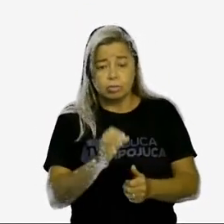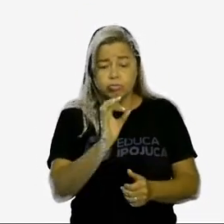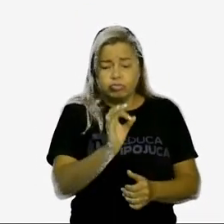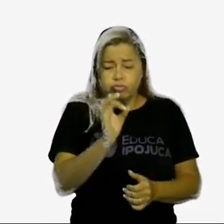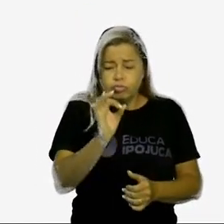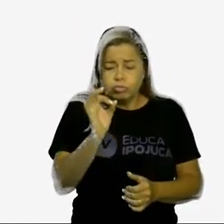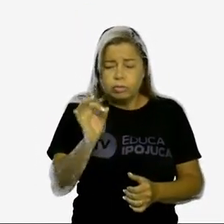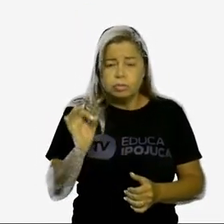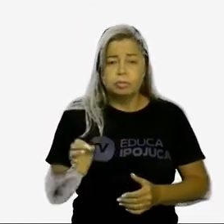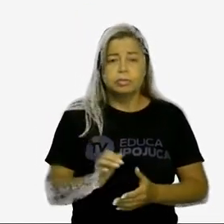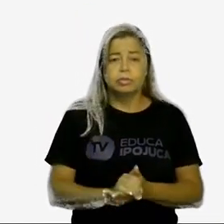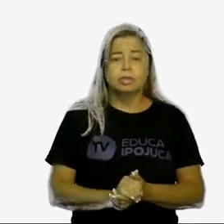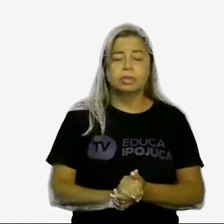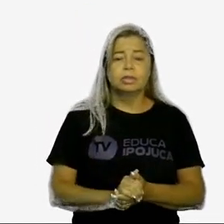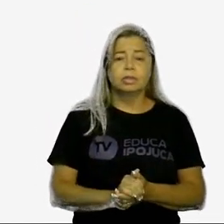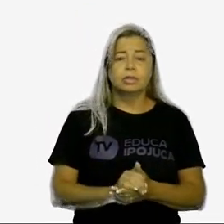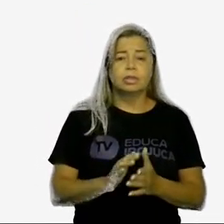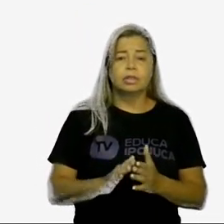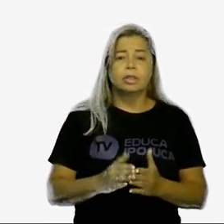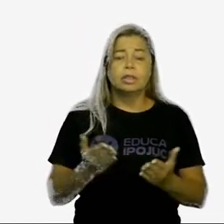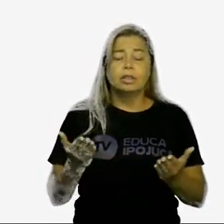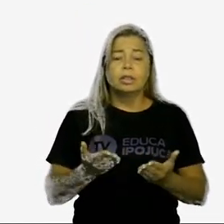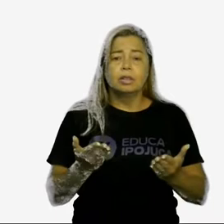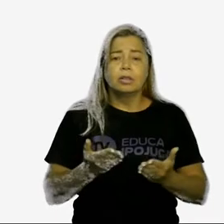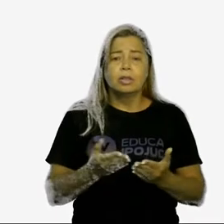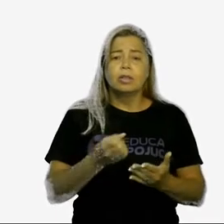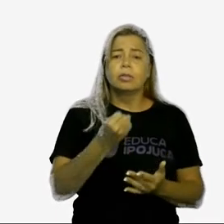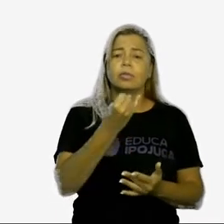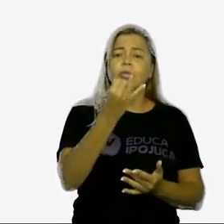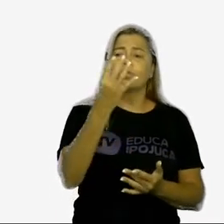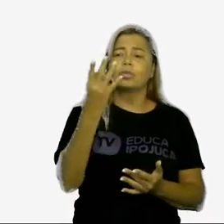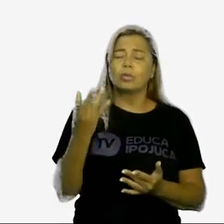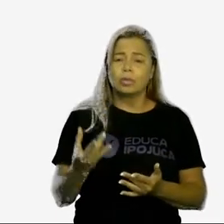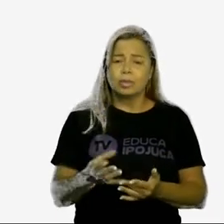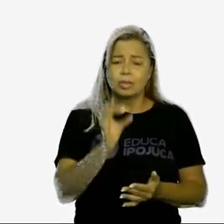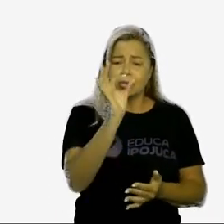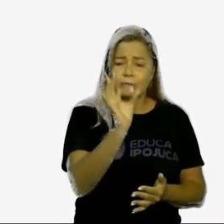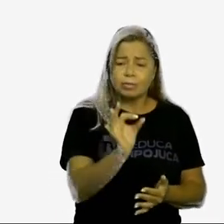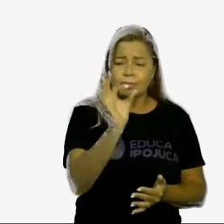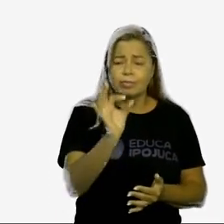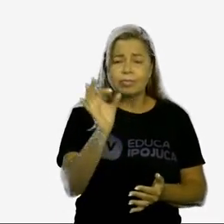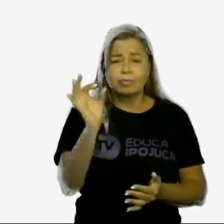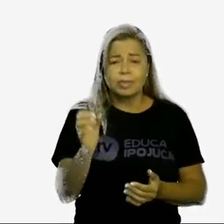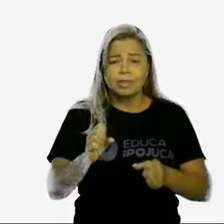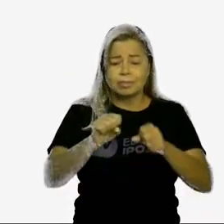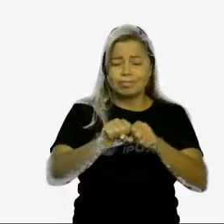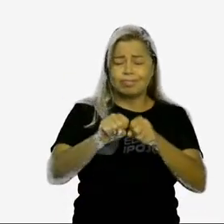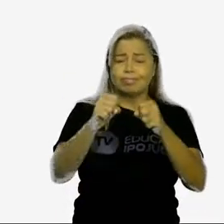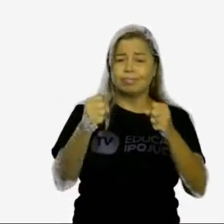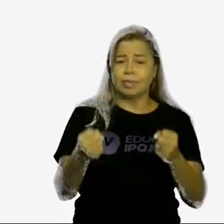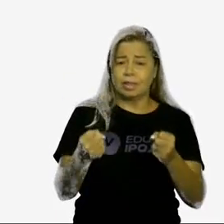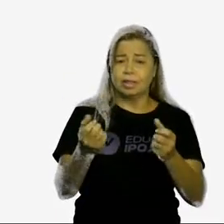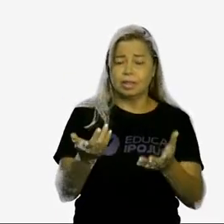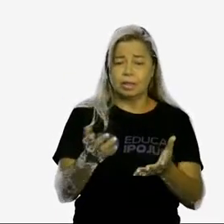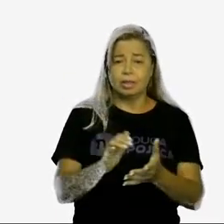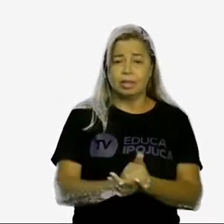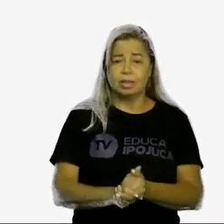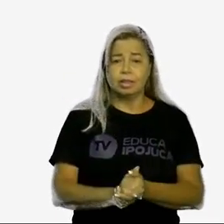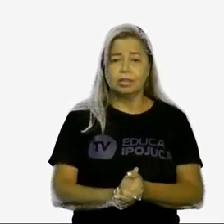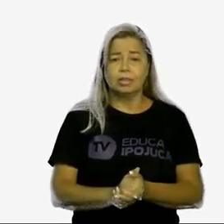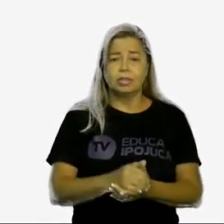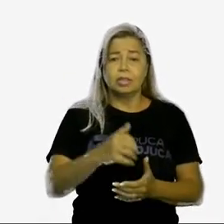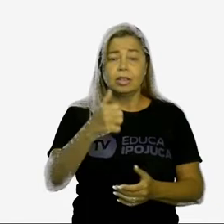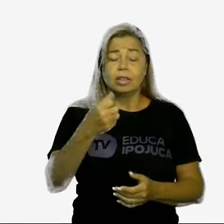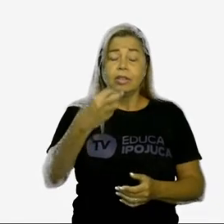agora descobrir quantas peças estão com defeito. Nós temos a porcentagem, que é 3%.